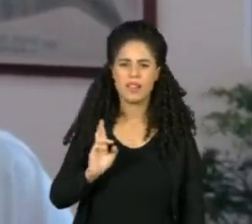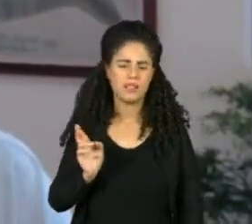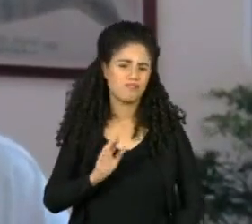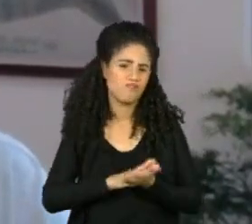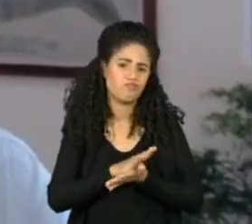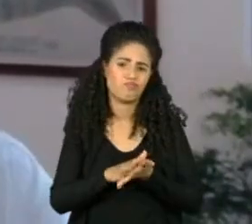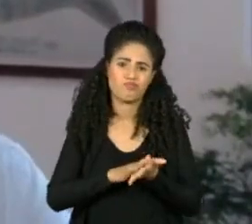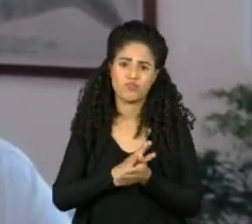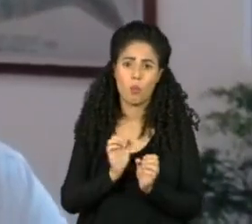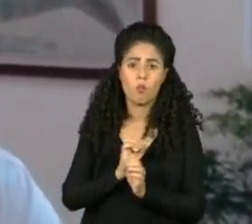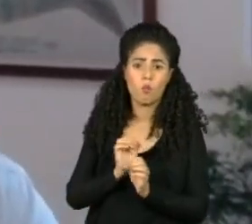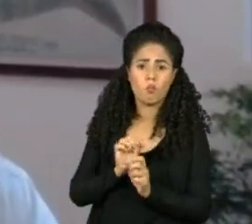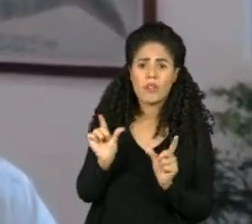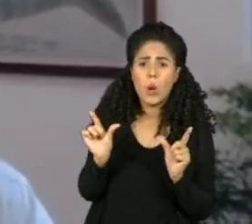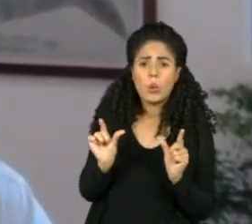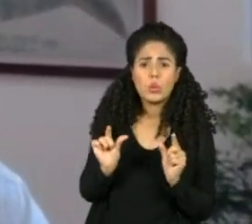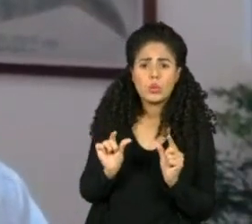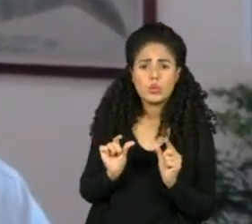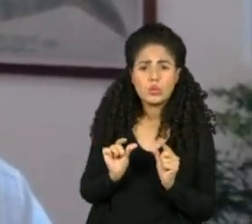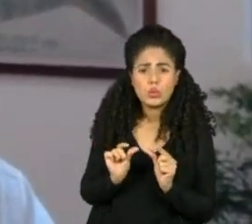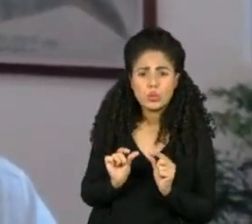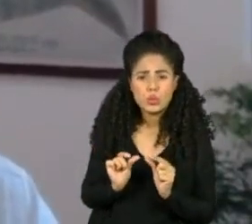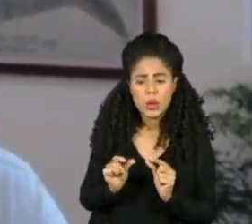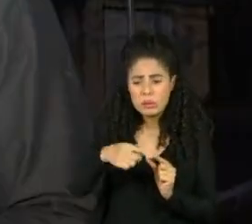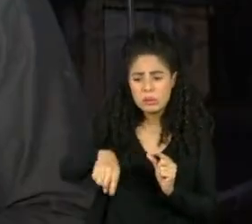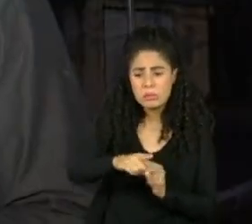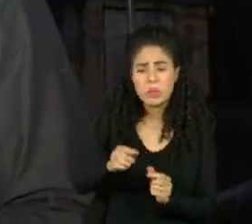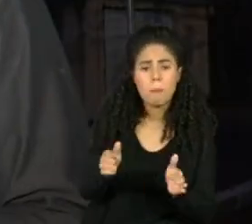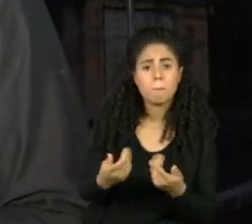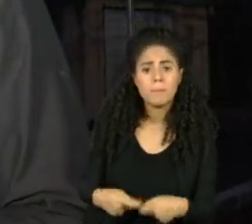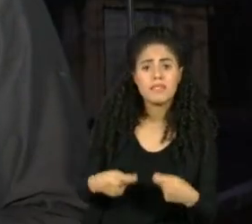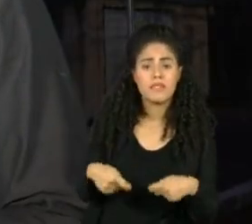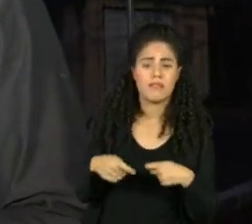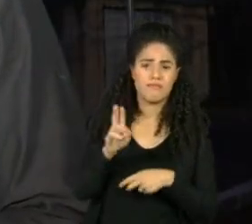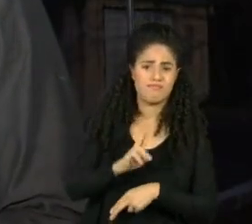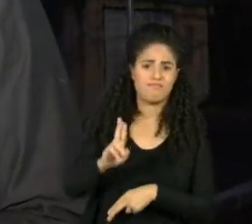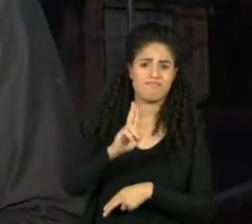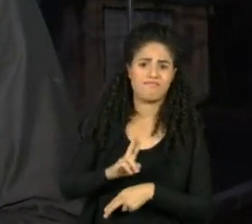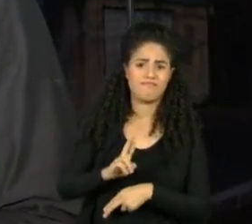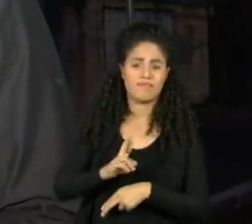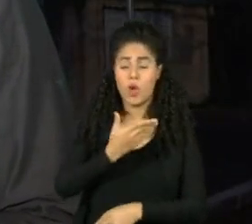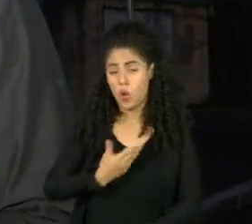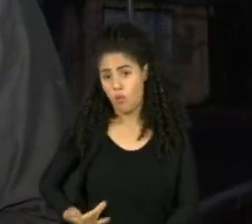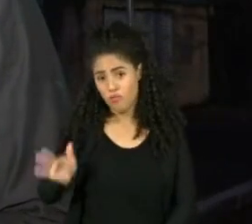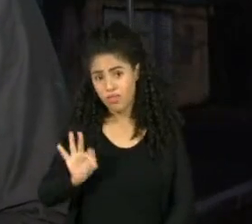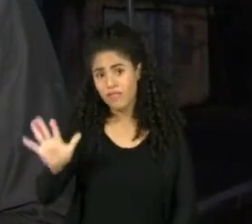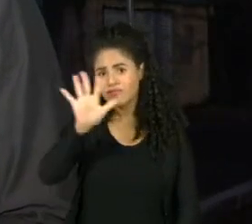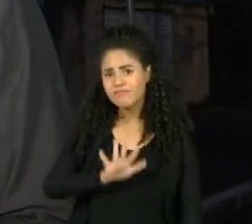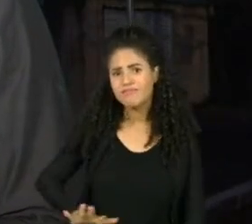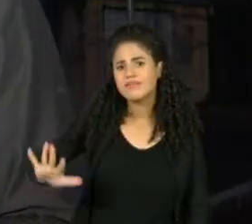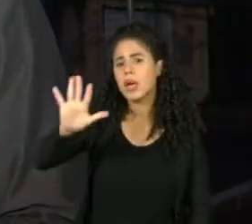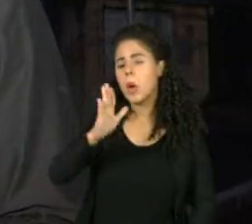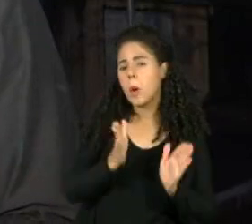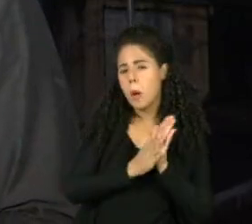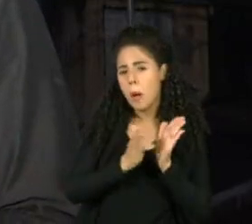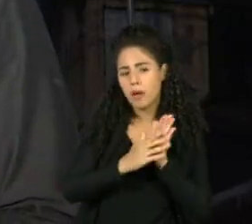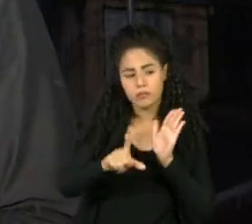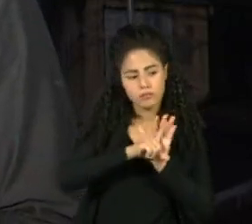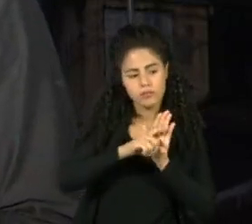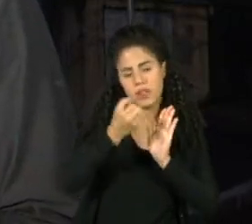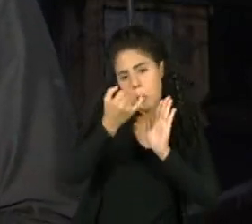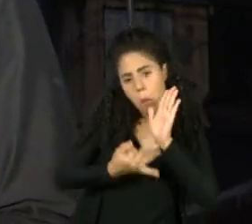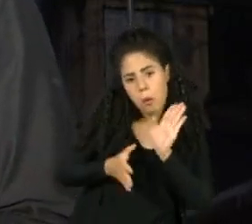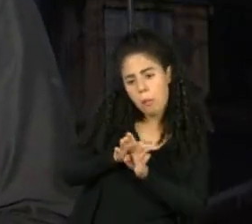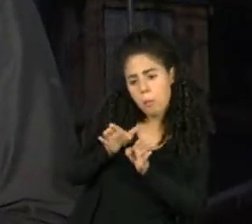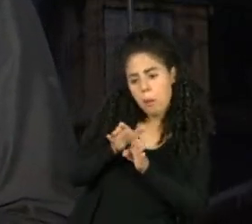acaba sendo pouquíssimo para a necessidade que a gente tem. Mas o governo federal não lançou nenhuma diretriz aos estados para evitar